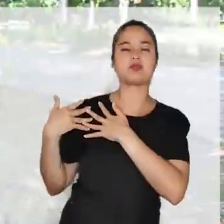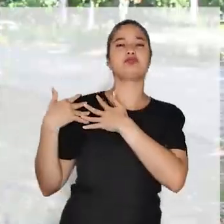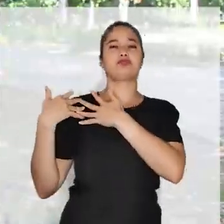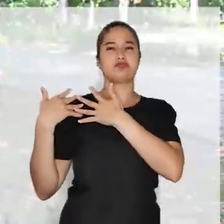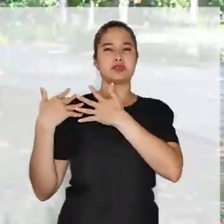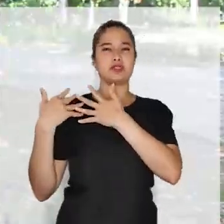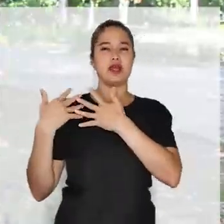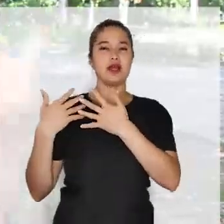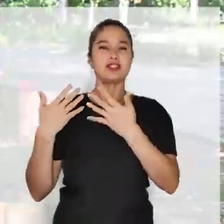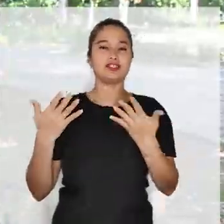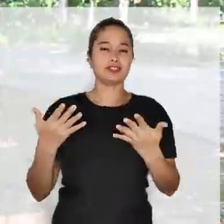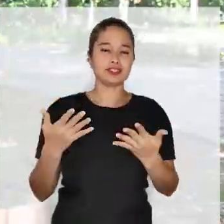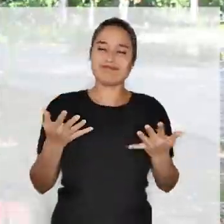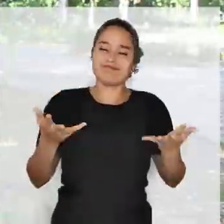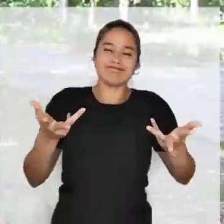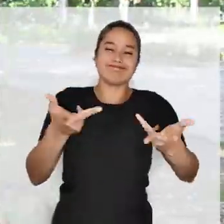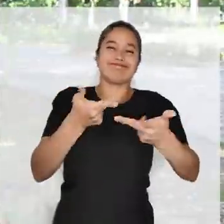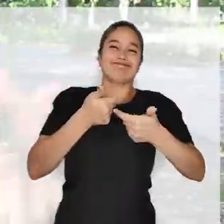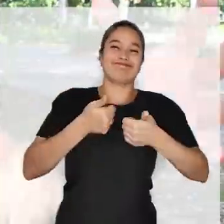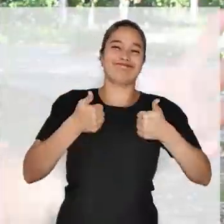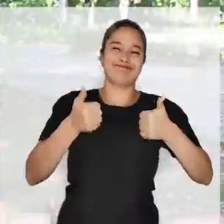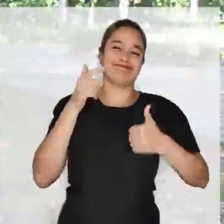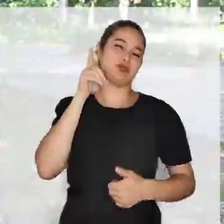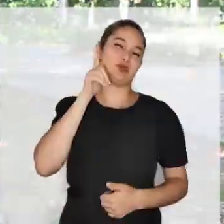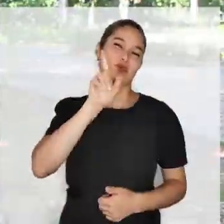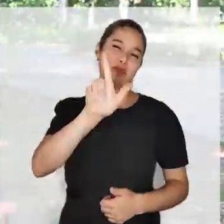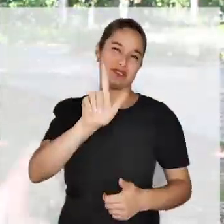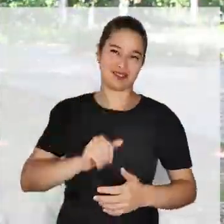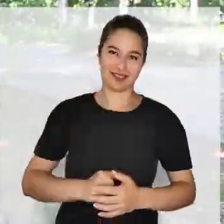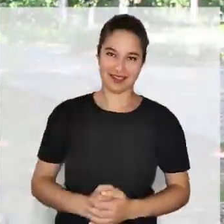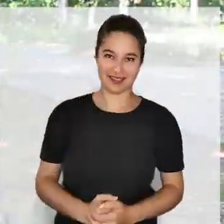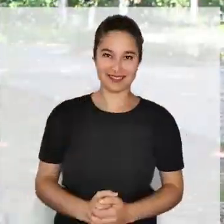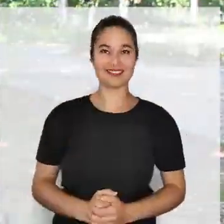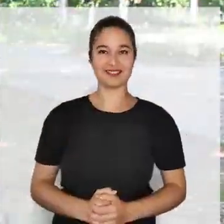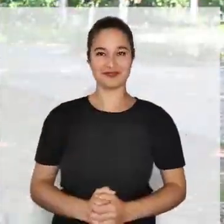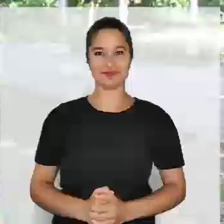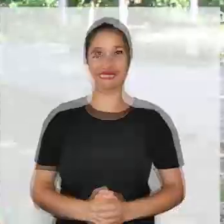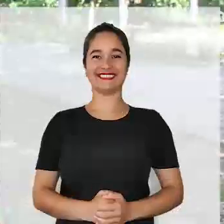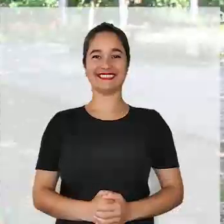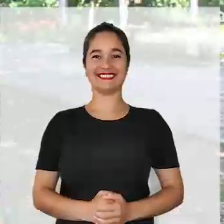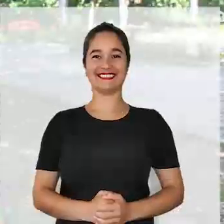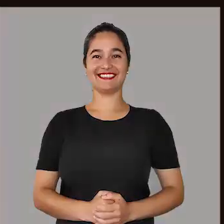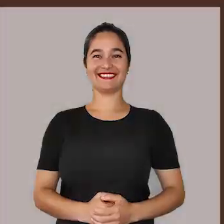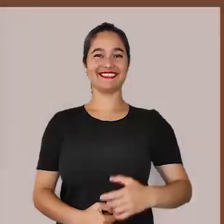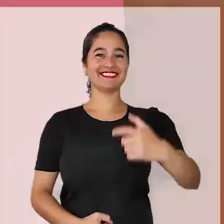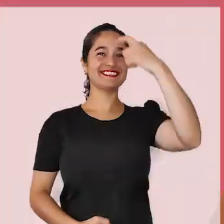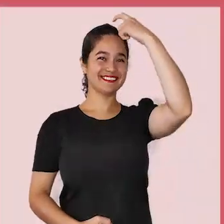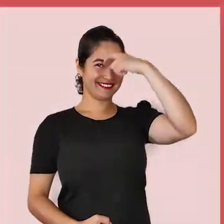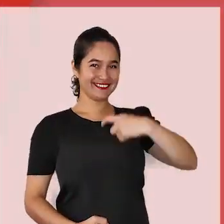errado. Então é isso que eu posso dizer, que ela tem todo um carinho, como se estivesse cuidando do seu filho.